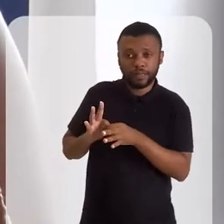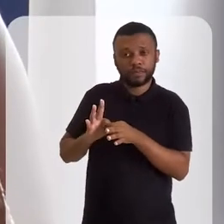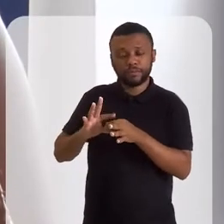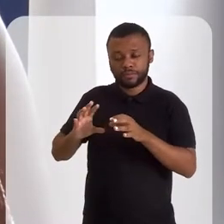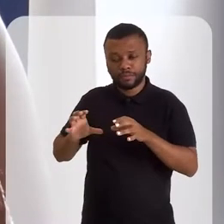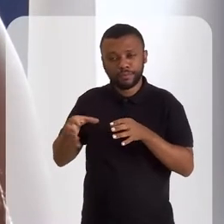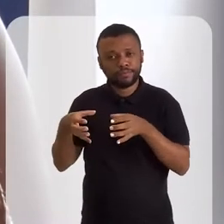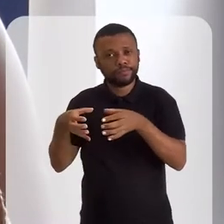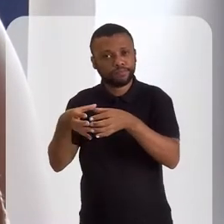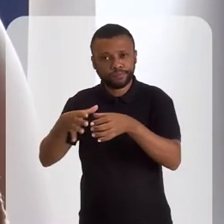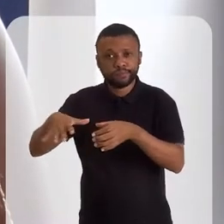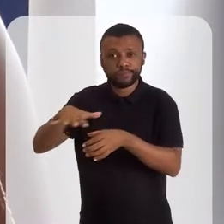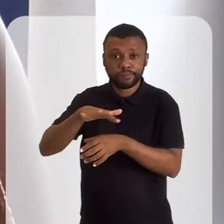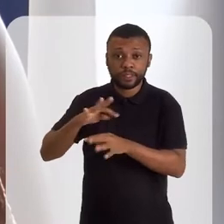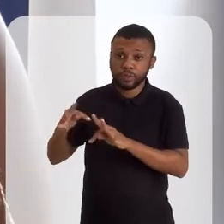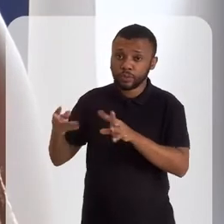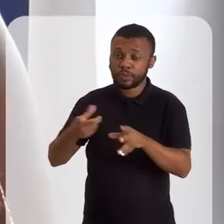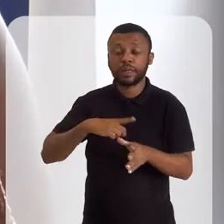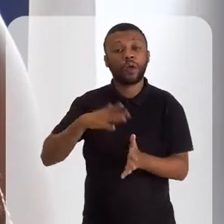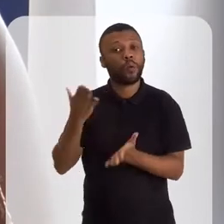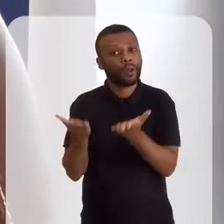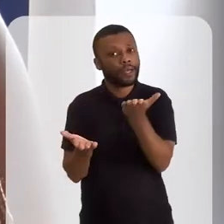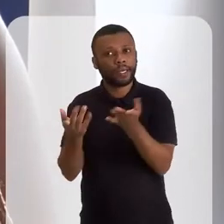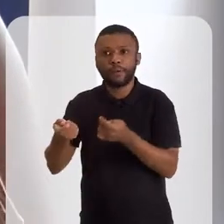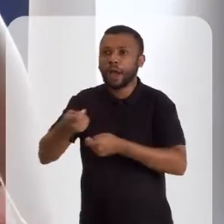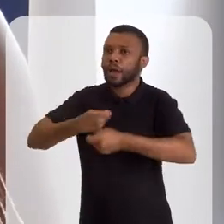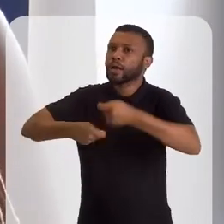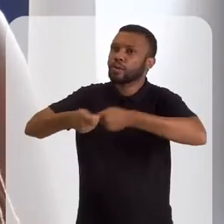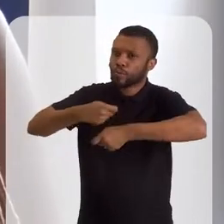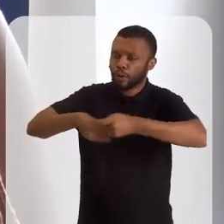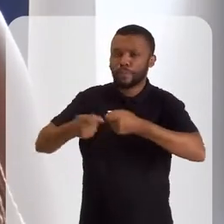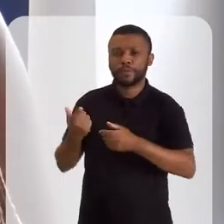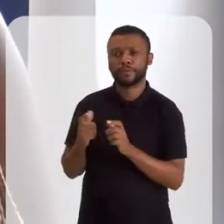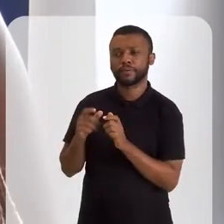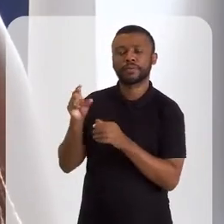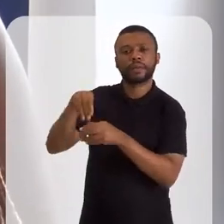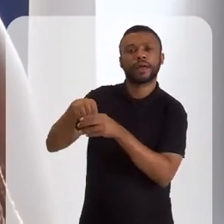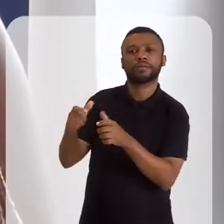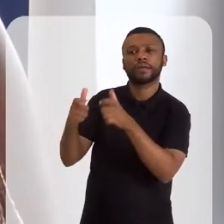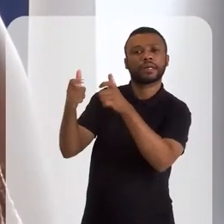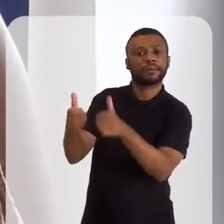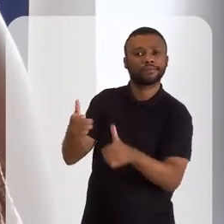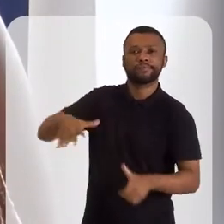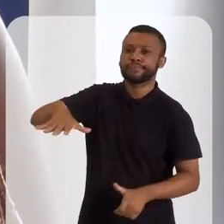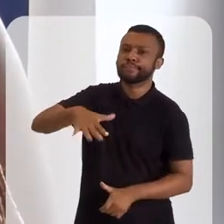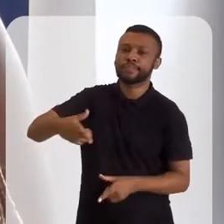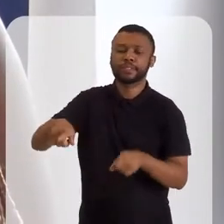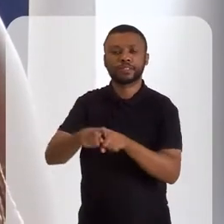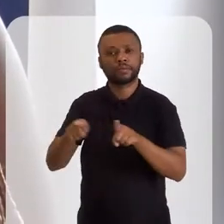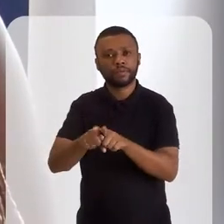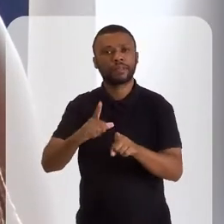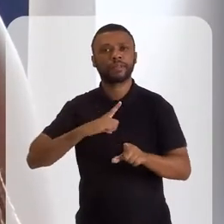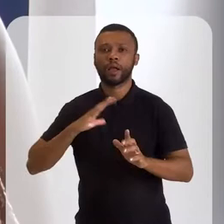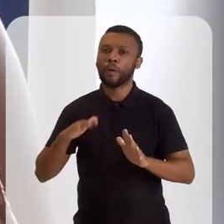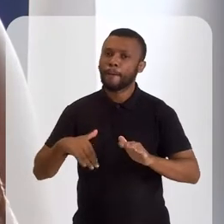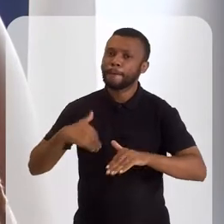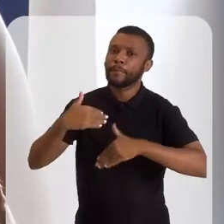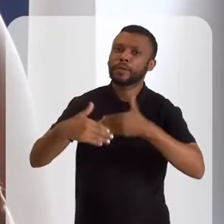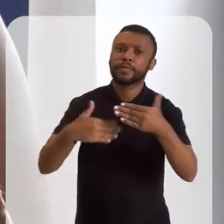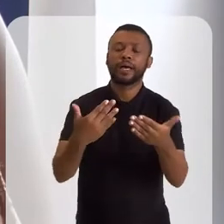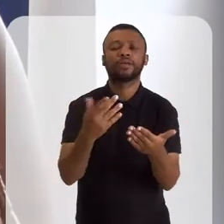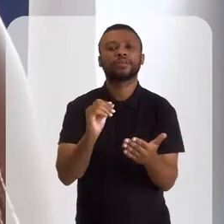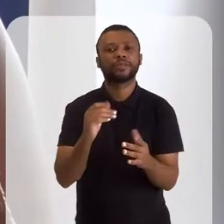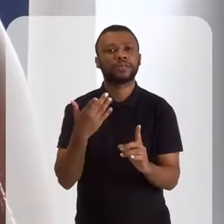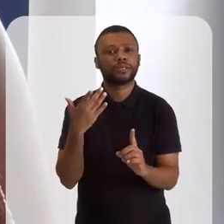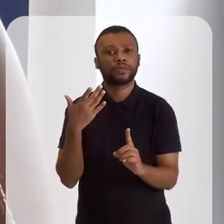comunidade ali, para que todo mundo até tenha um equilíbrio econômico dentro daquela localidade. E também tem o processo de